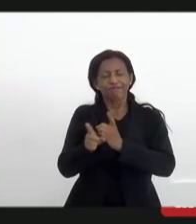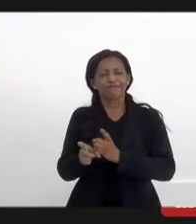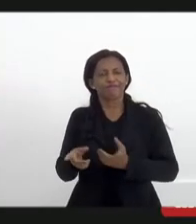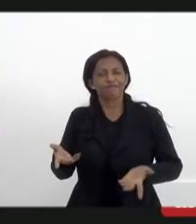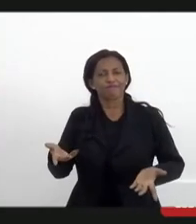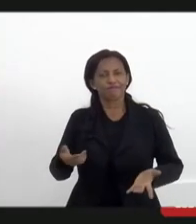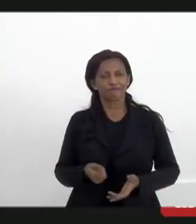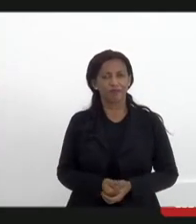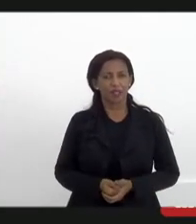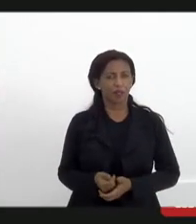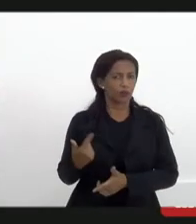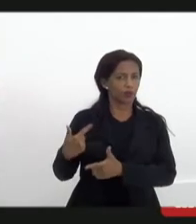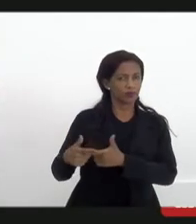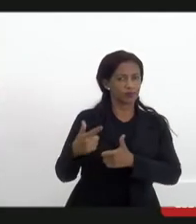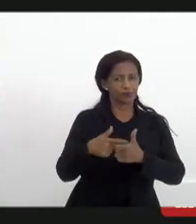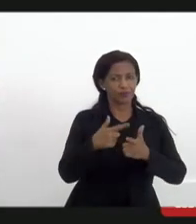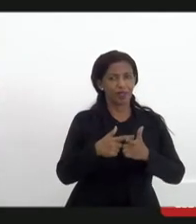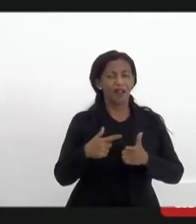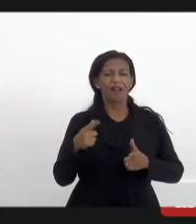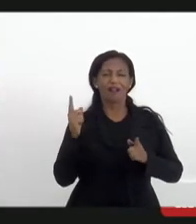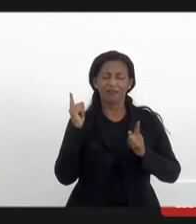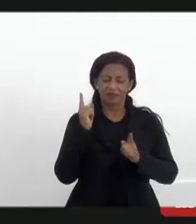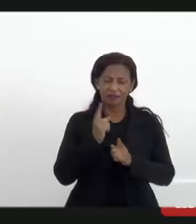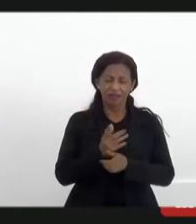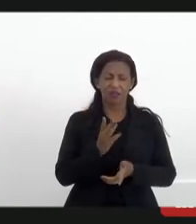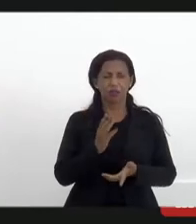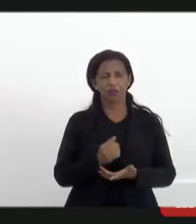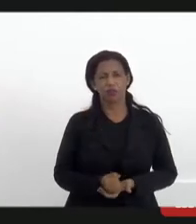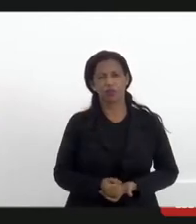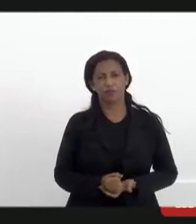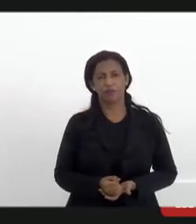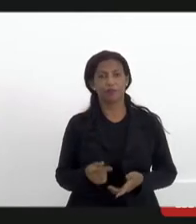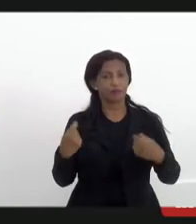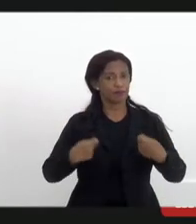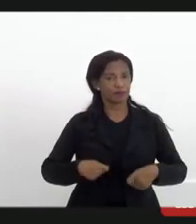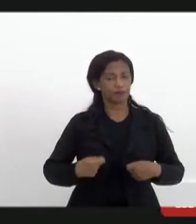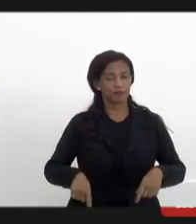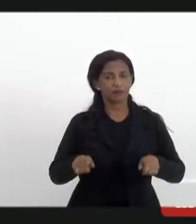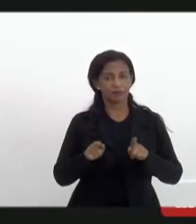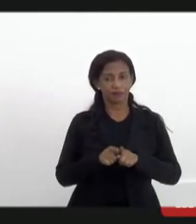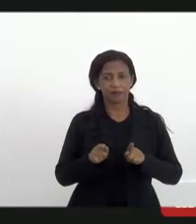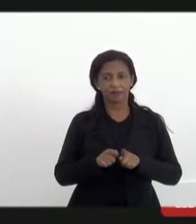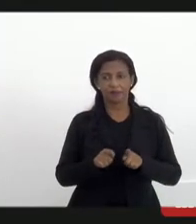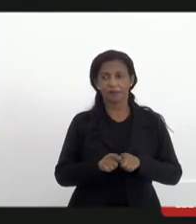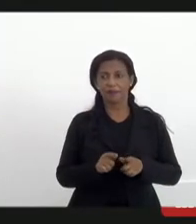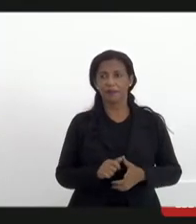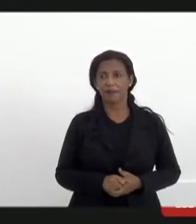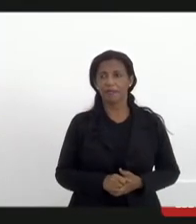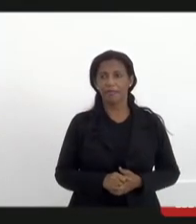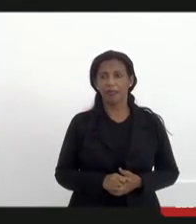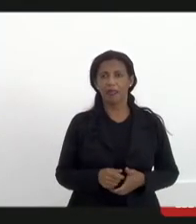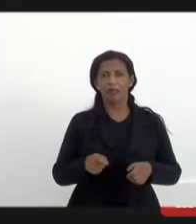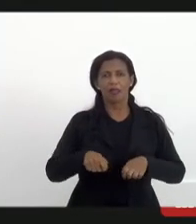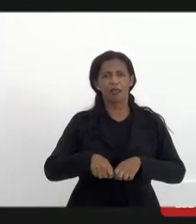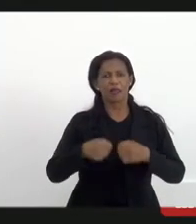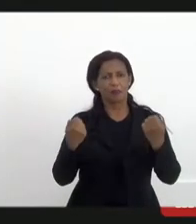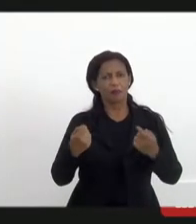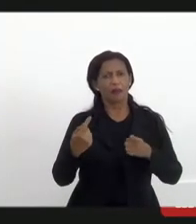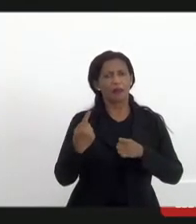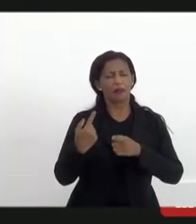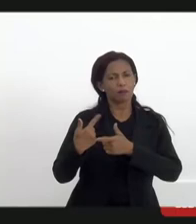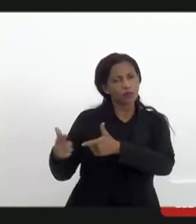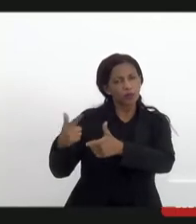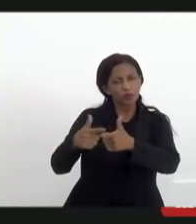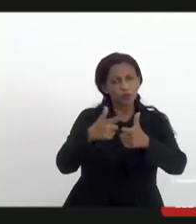burocracia, a gente esbarra até hoje, então a gente precisa também quebrar também essa burocracia